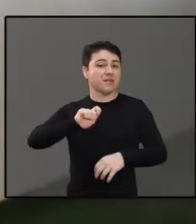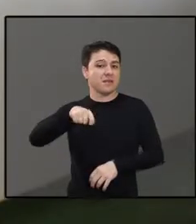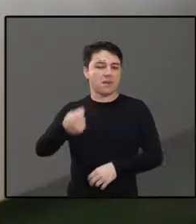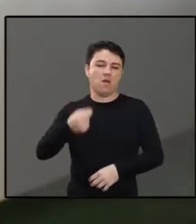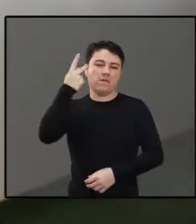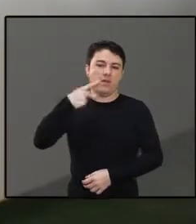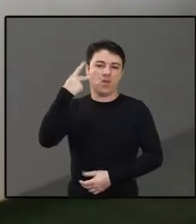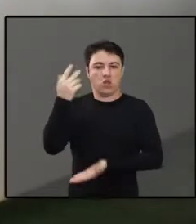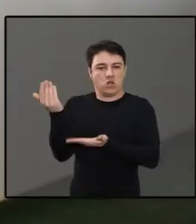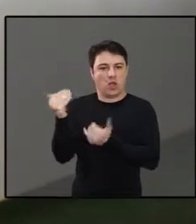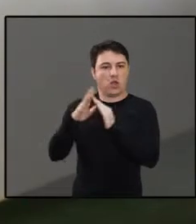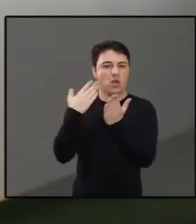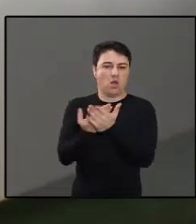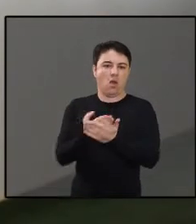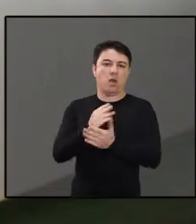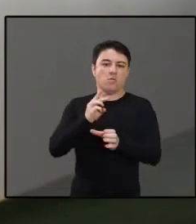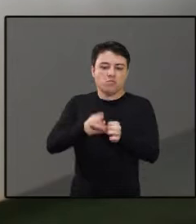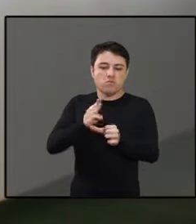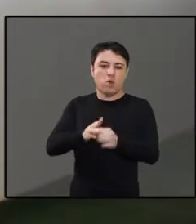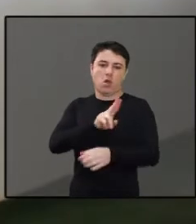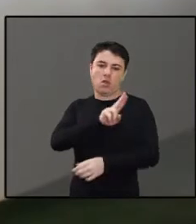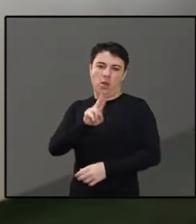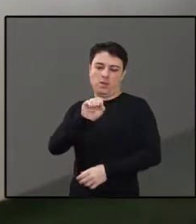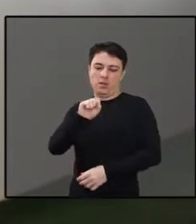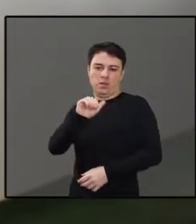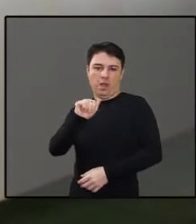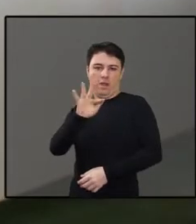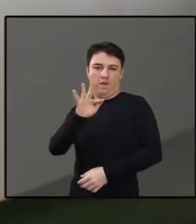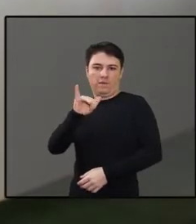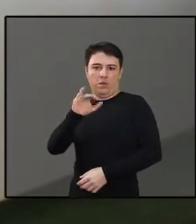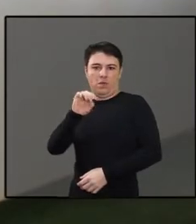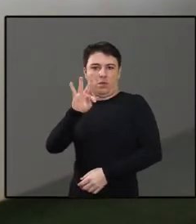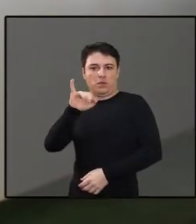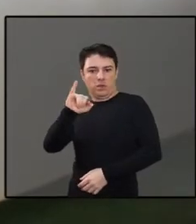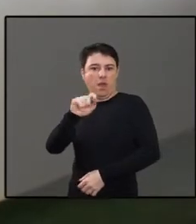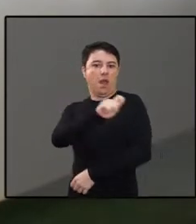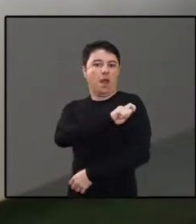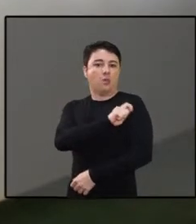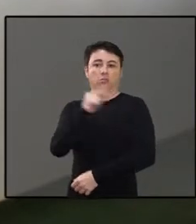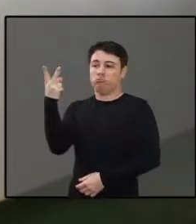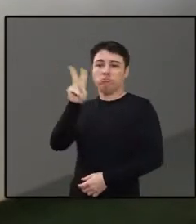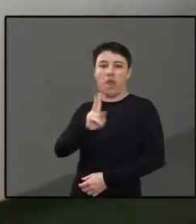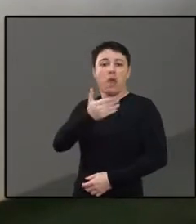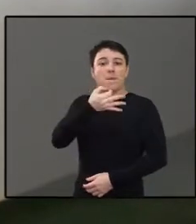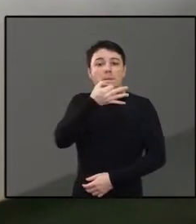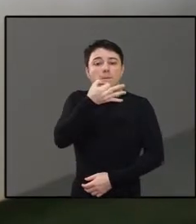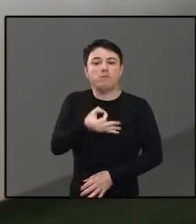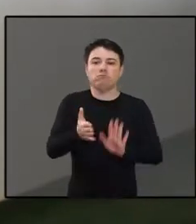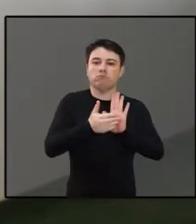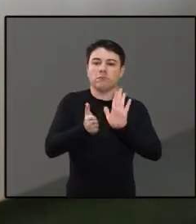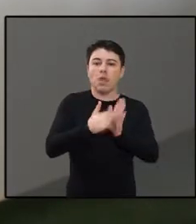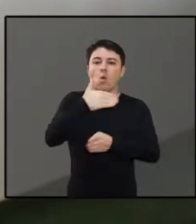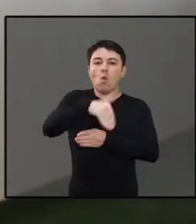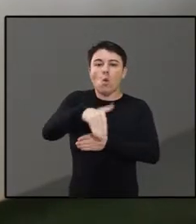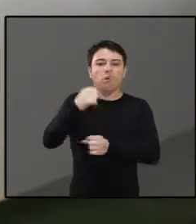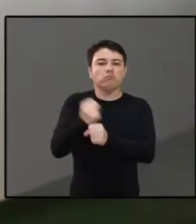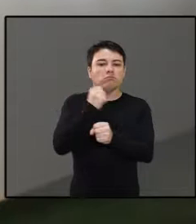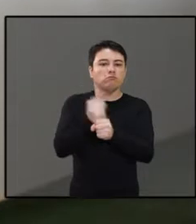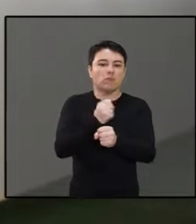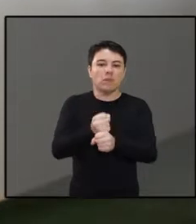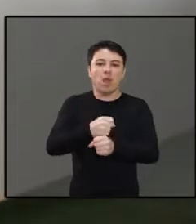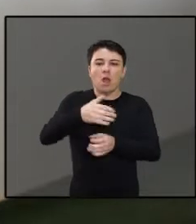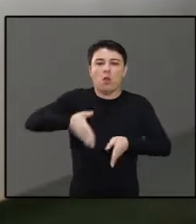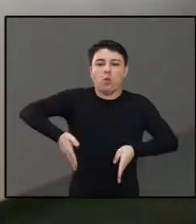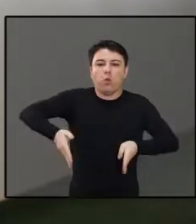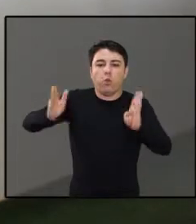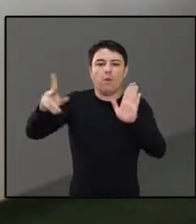Ao participarem do Parlamento Jovem, os alunos da EMF Valdemar Safiotti sugeriram ao Executivo a implantação de ciclovias, que